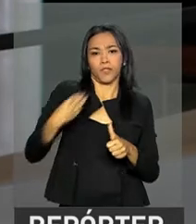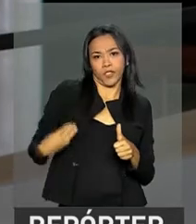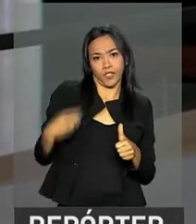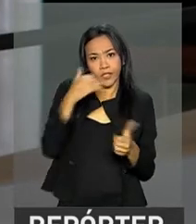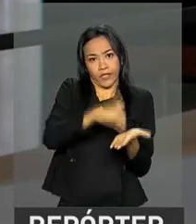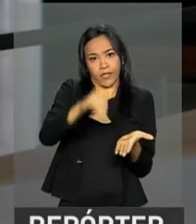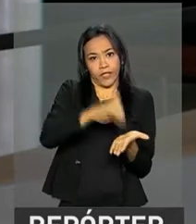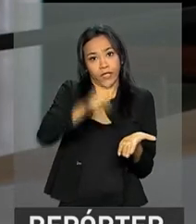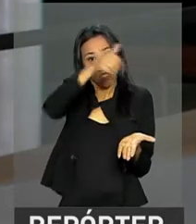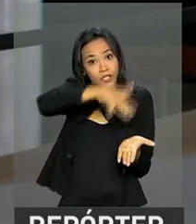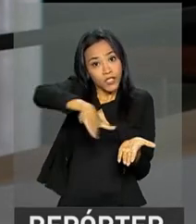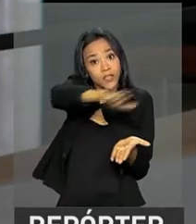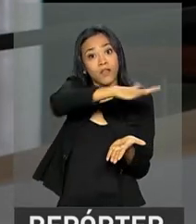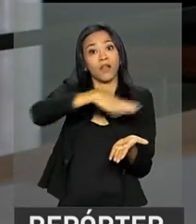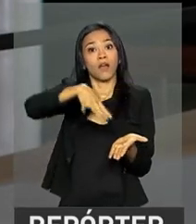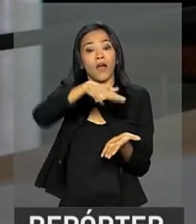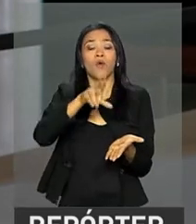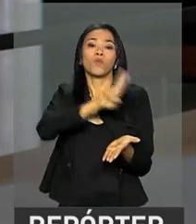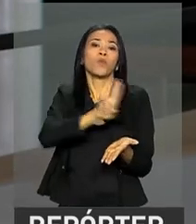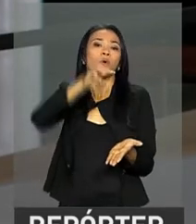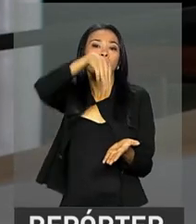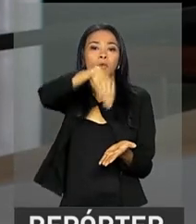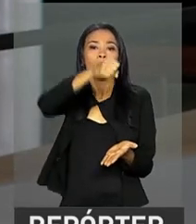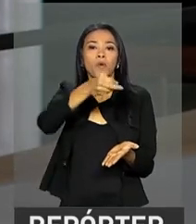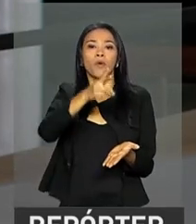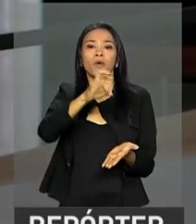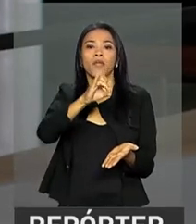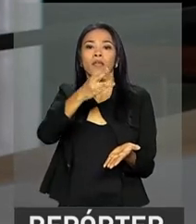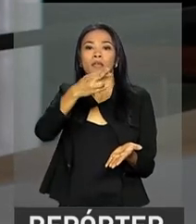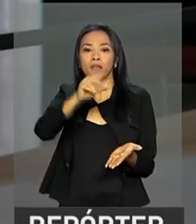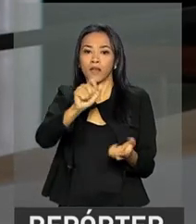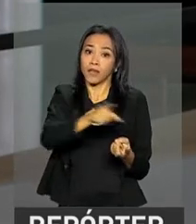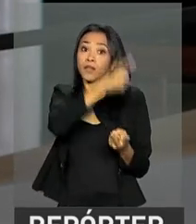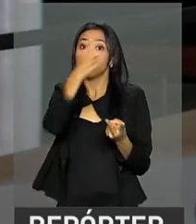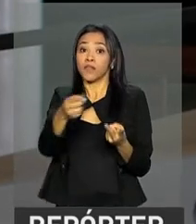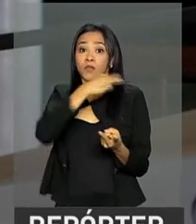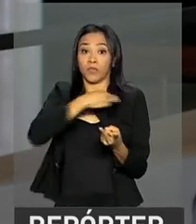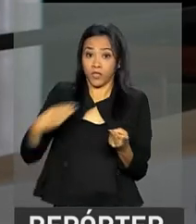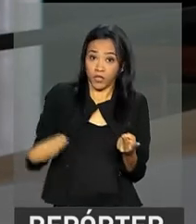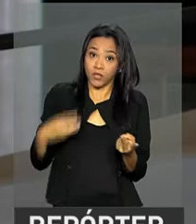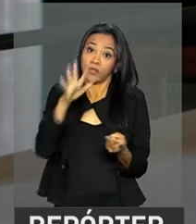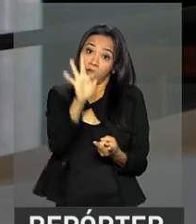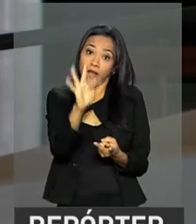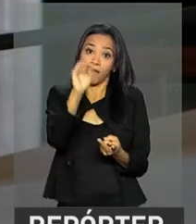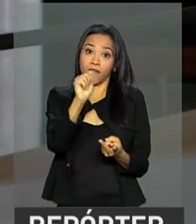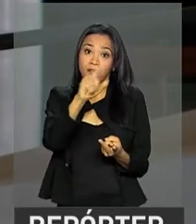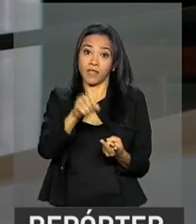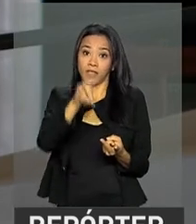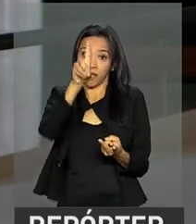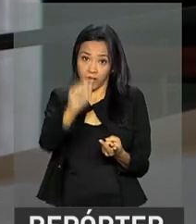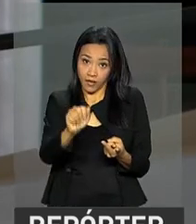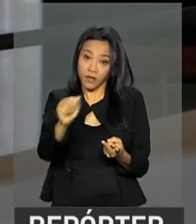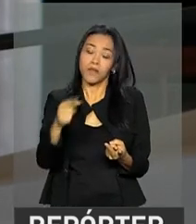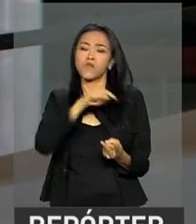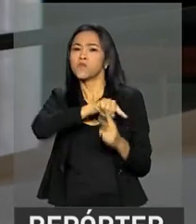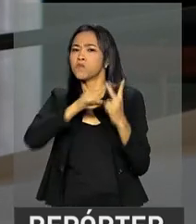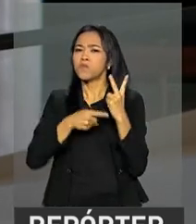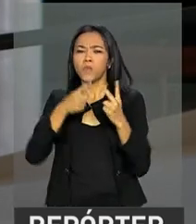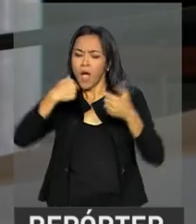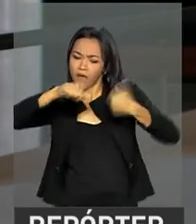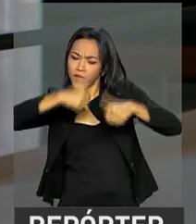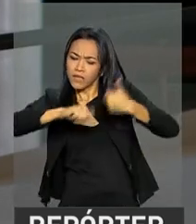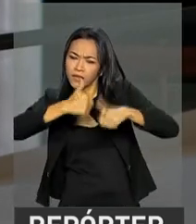da Secretaria-Geral da Presidência, o ministro Moreira Franco, juntamente com o ministro Henrique Meirelles da Fazenda, onde eles avaliaram o